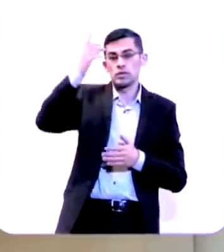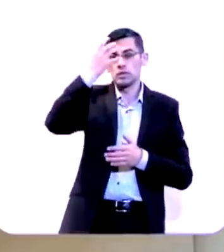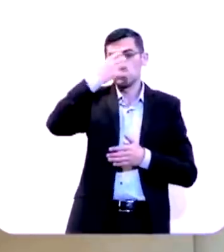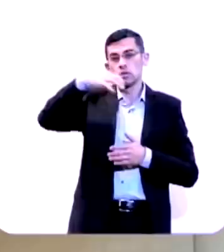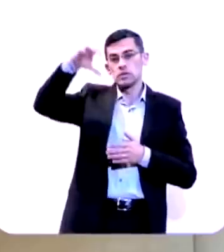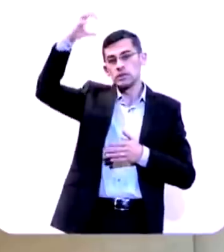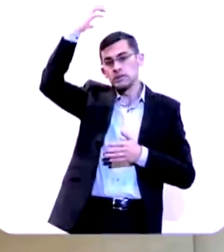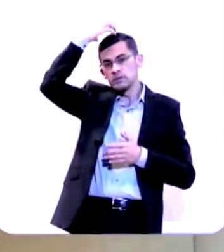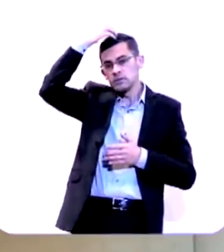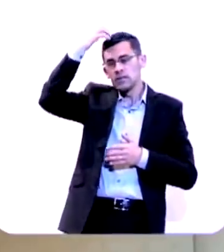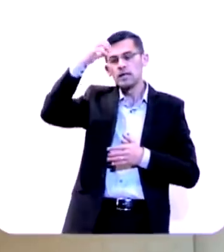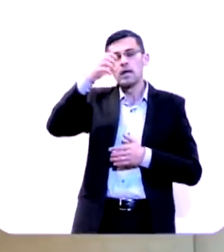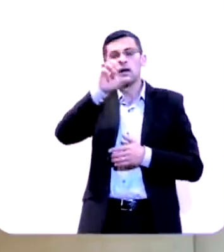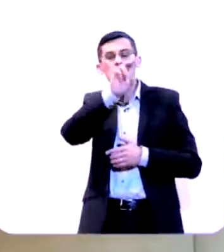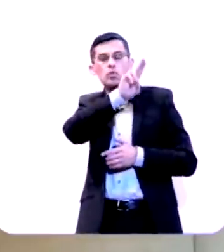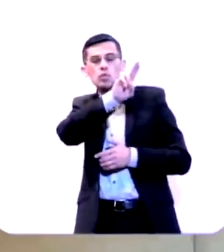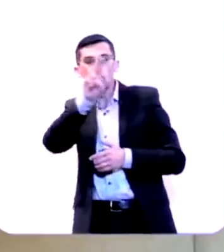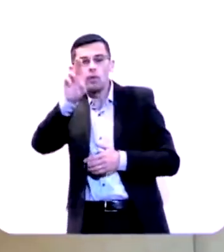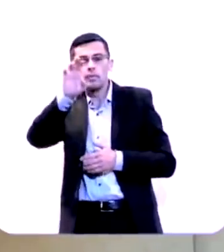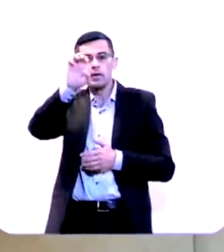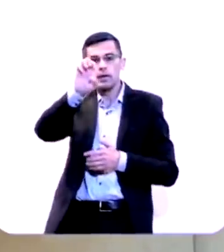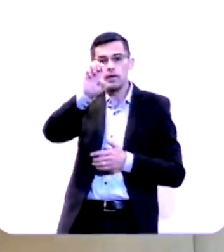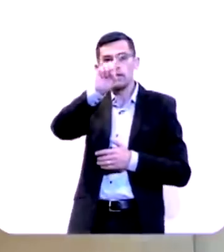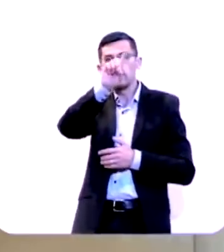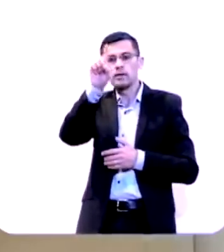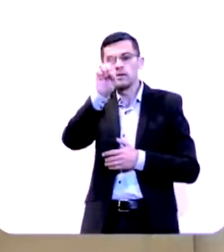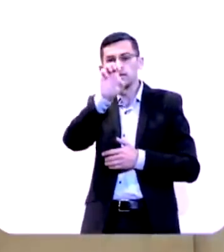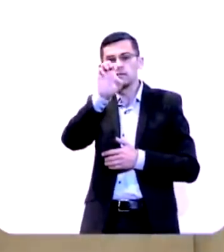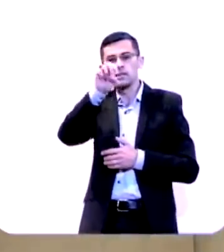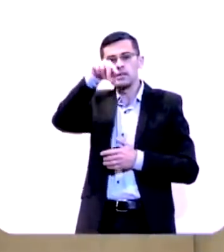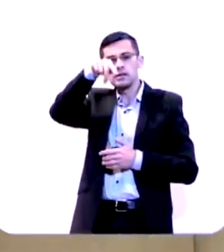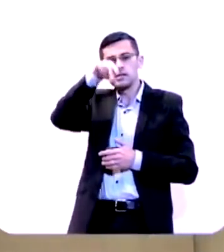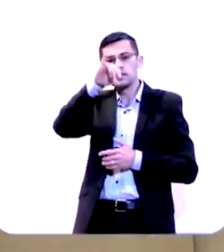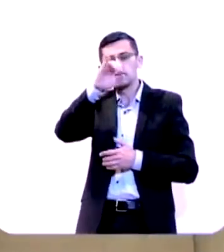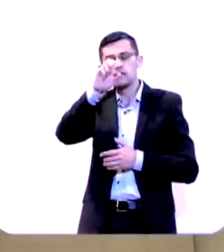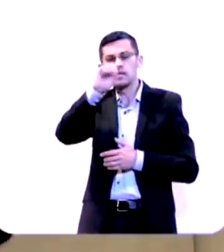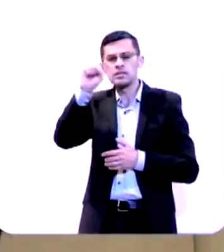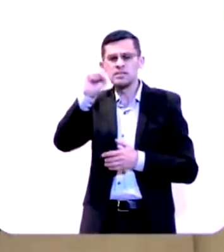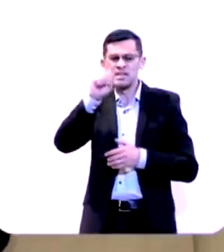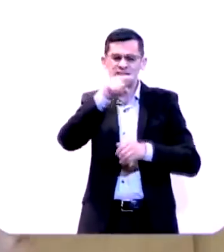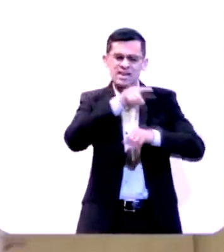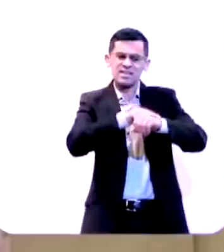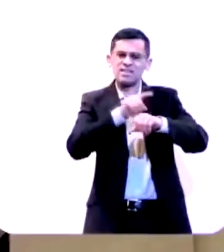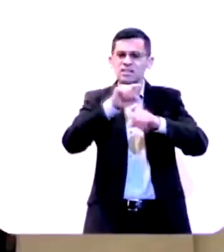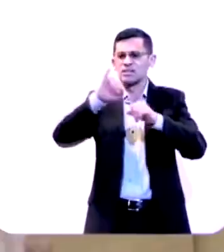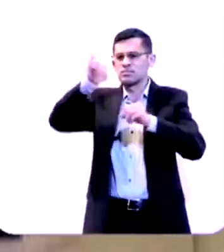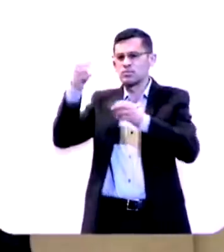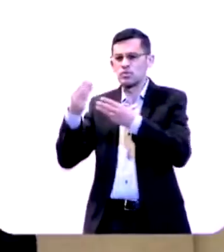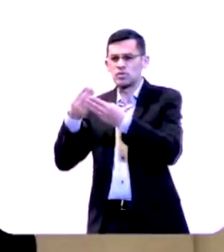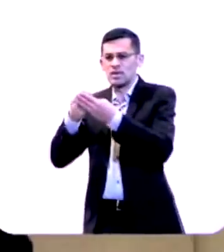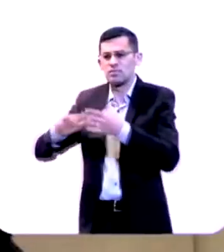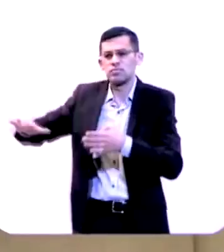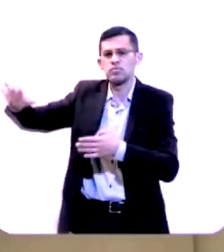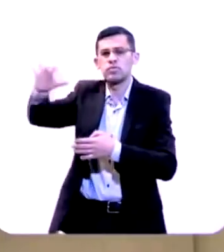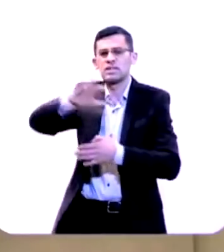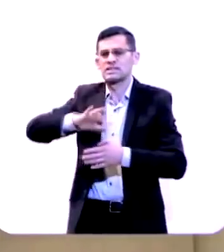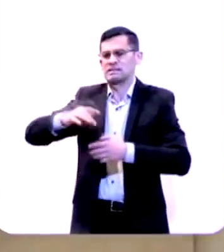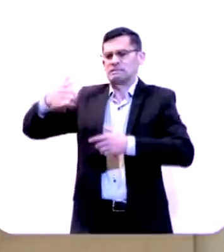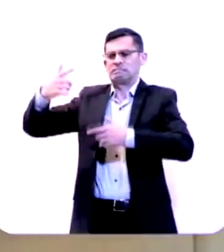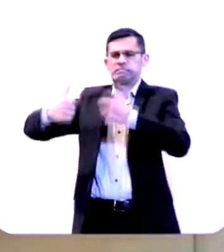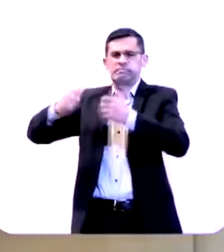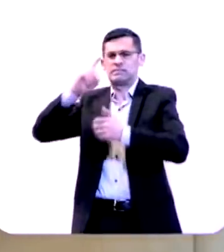rei Ezequias, quando o Judá estava enfrentando uma das suas maiores ameaças.